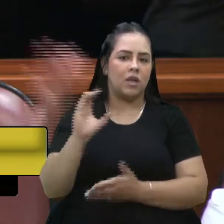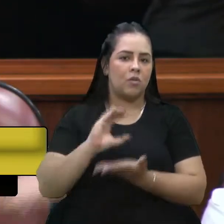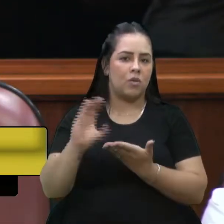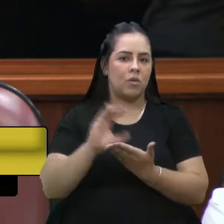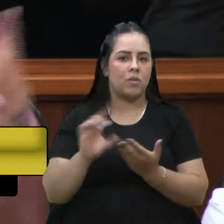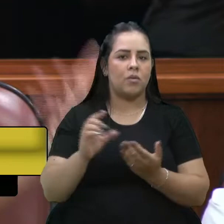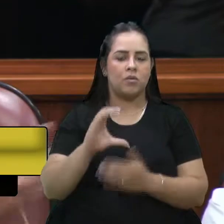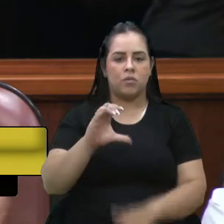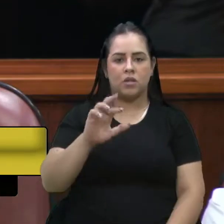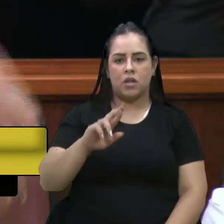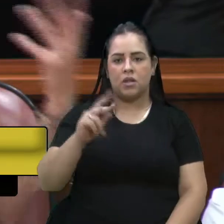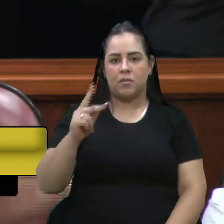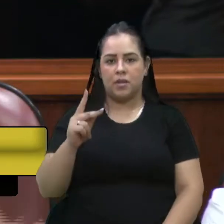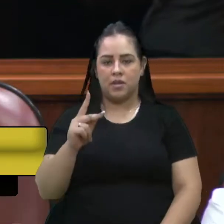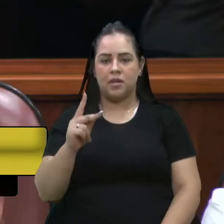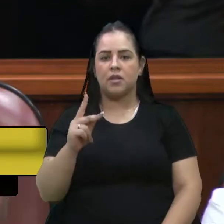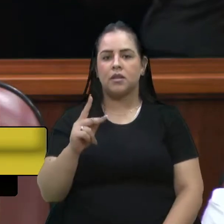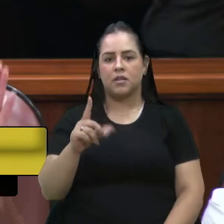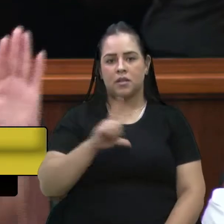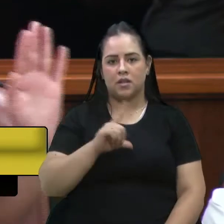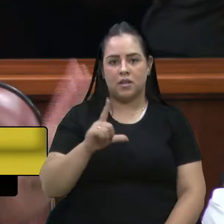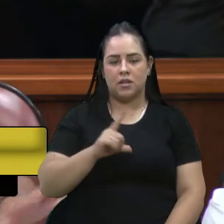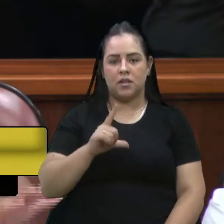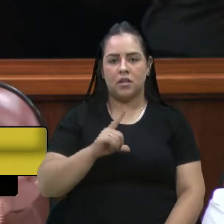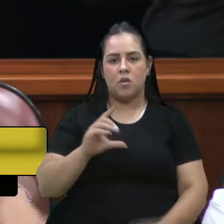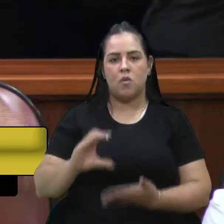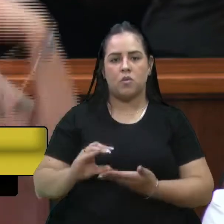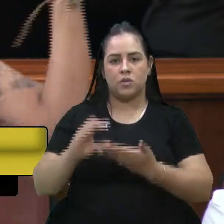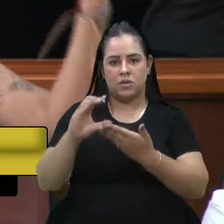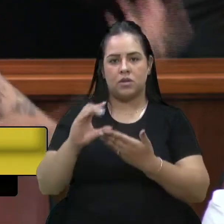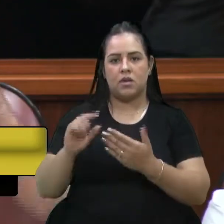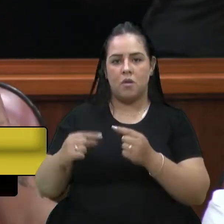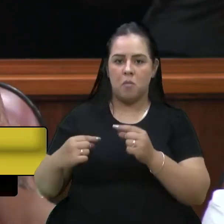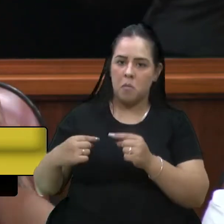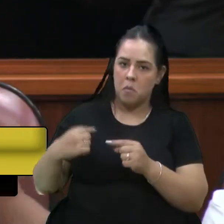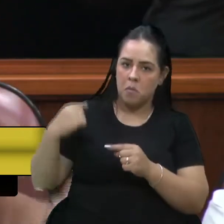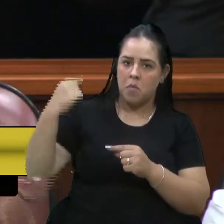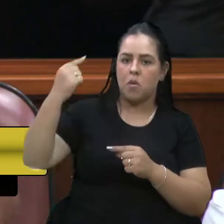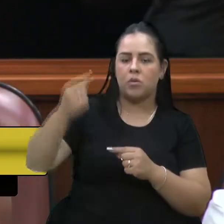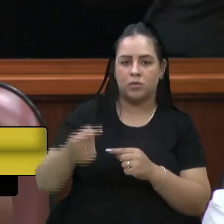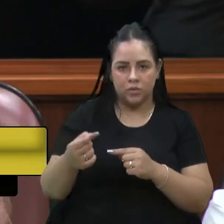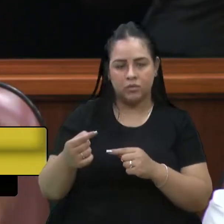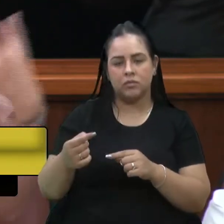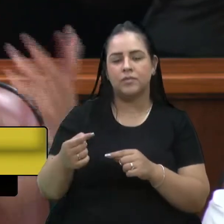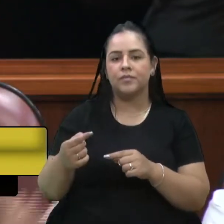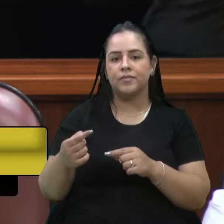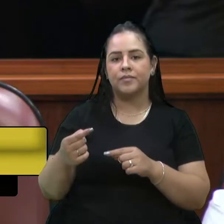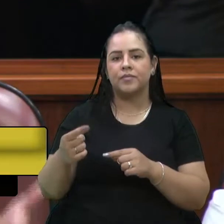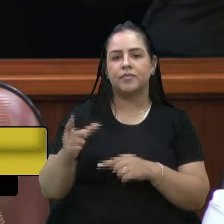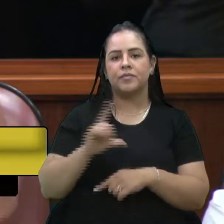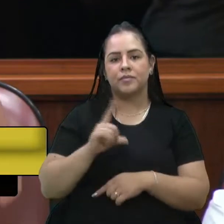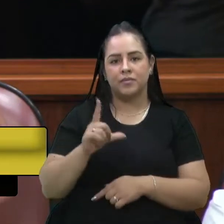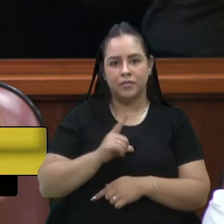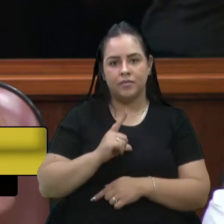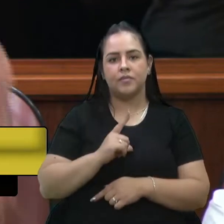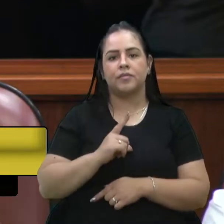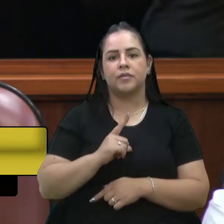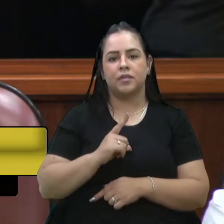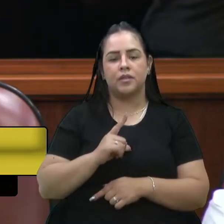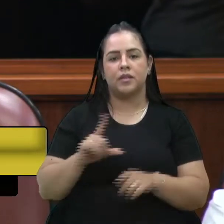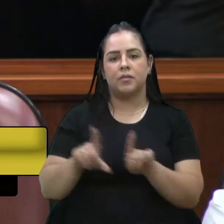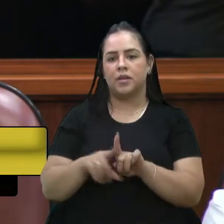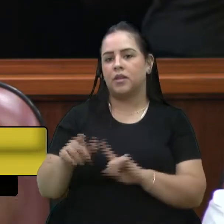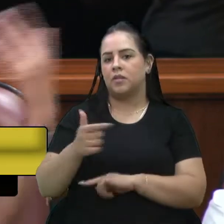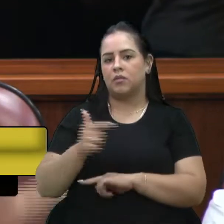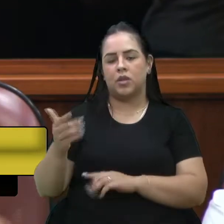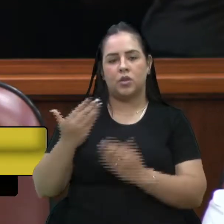Então, o CRP, que atua como um conselho, que também será o próximo órgão a ser consultado, sem sombra de